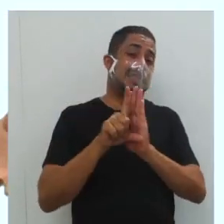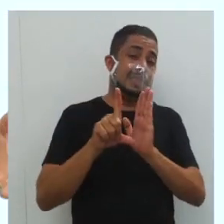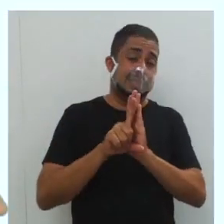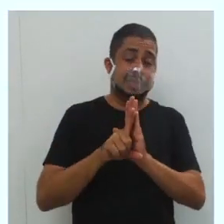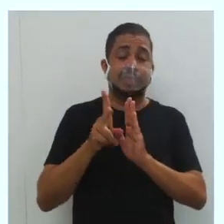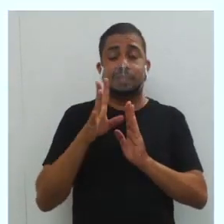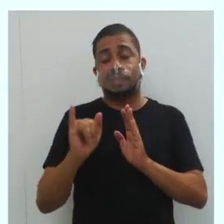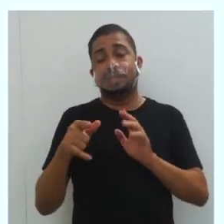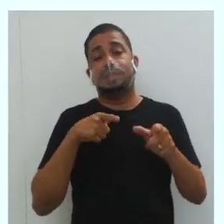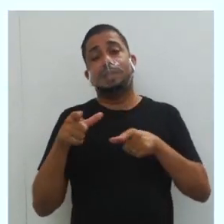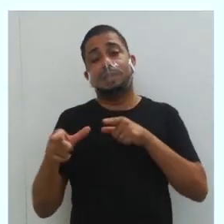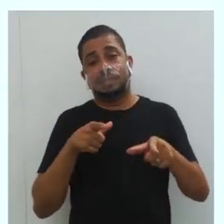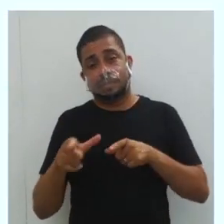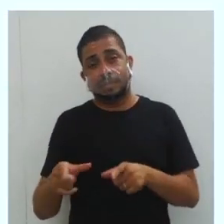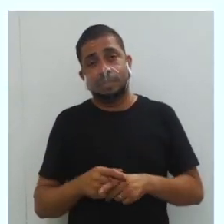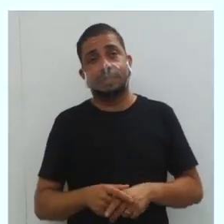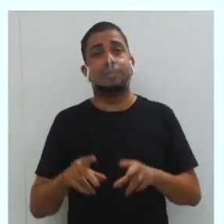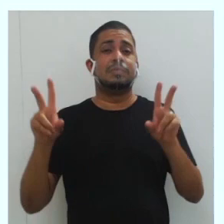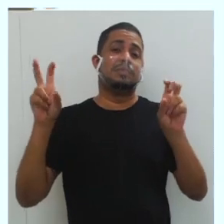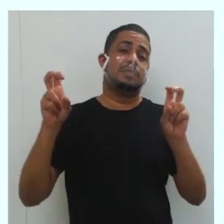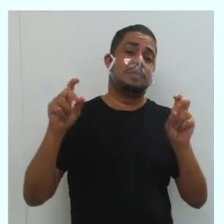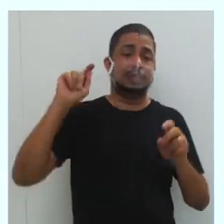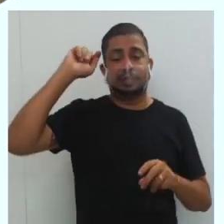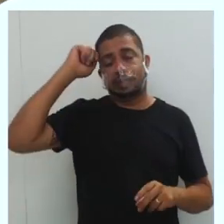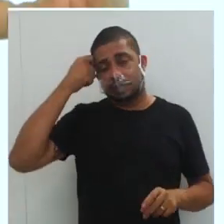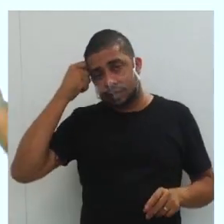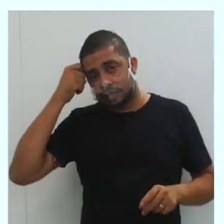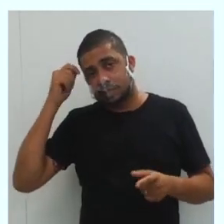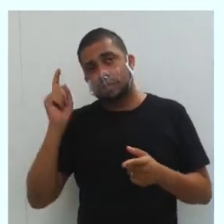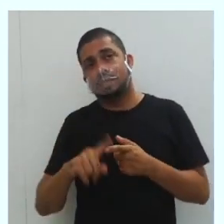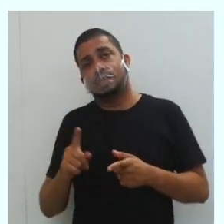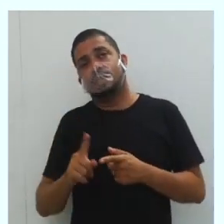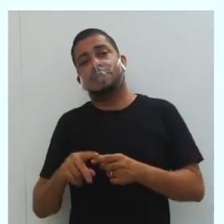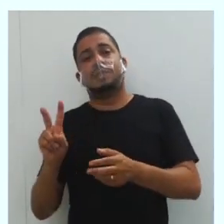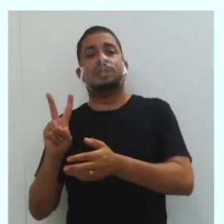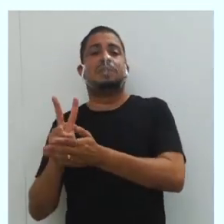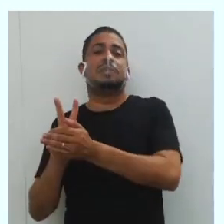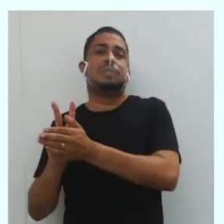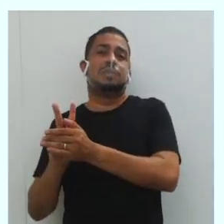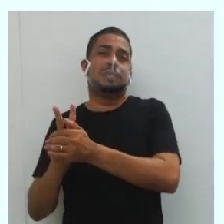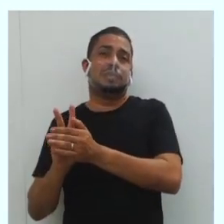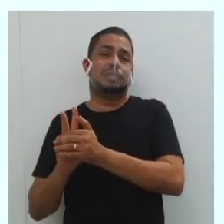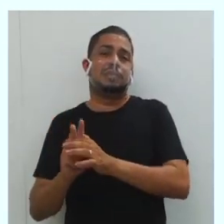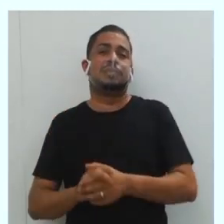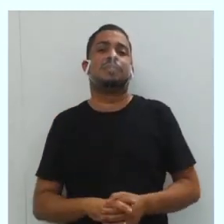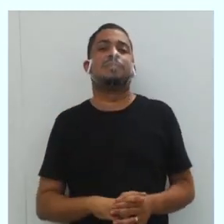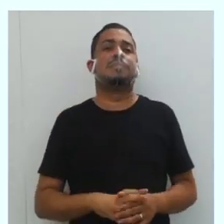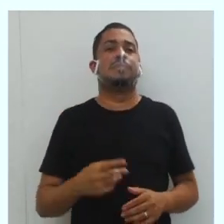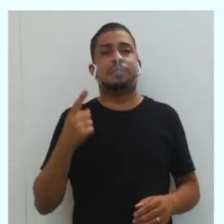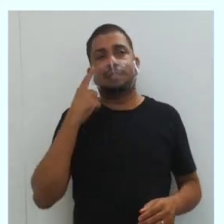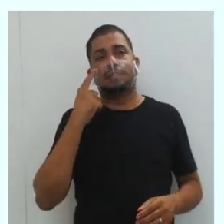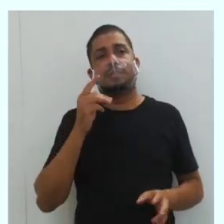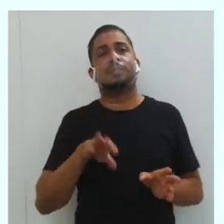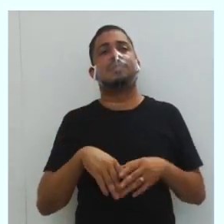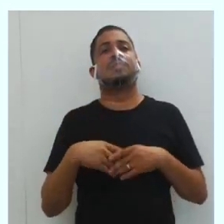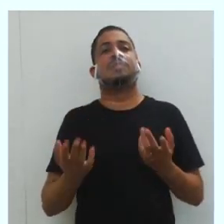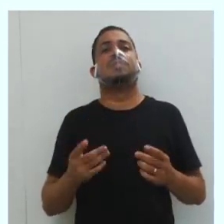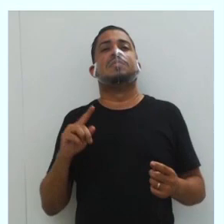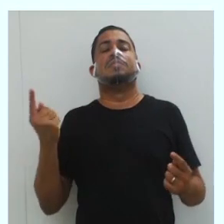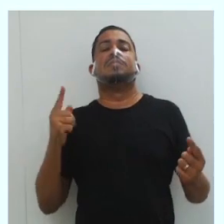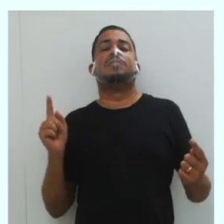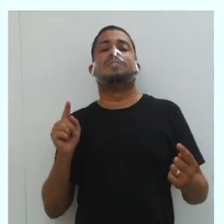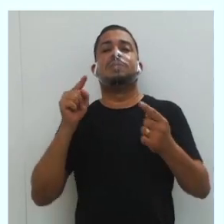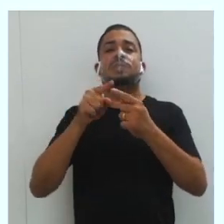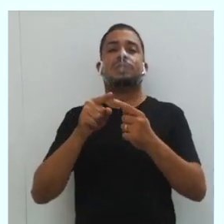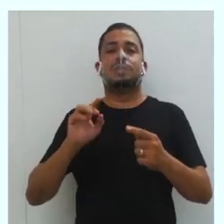trabalhar, elas dizem respeito à questão do negro e dos indígenas. Vamos ver. Então, qual é